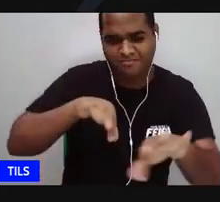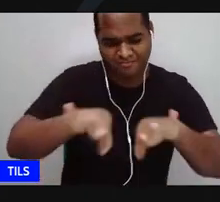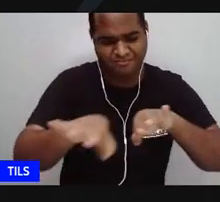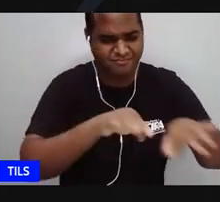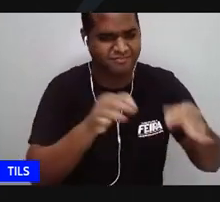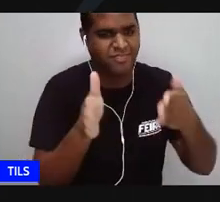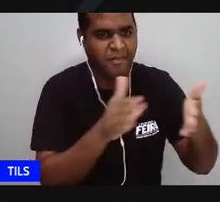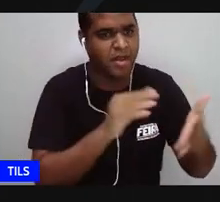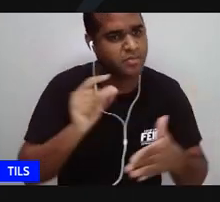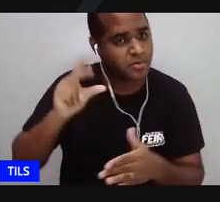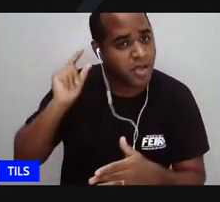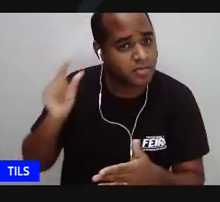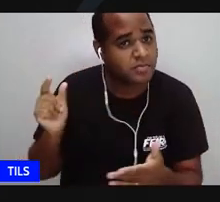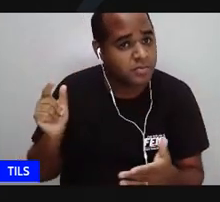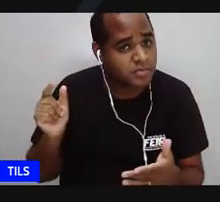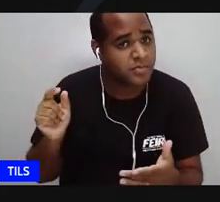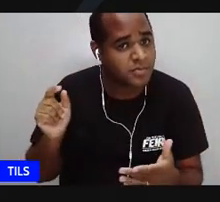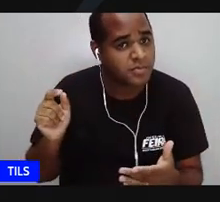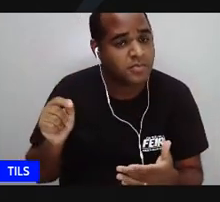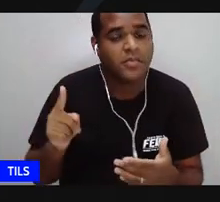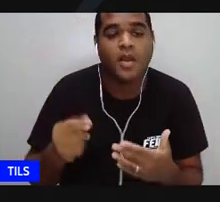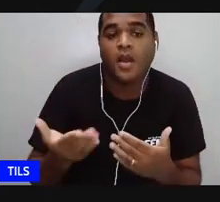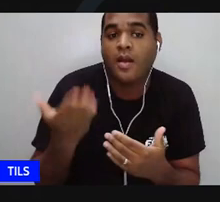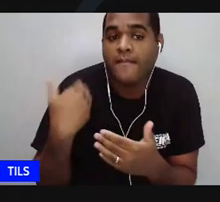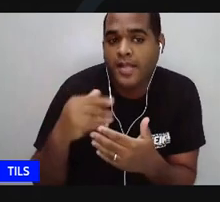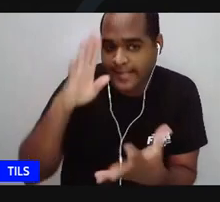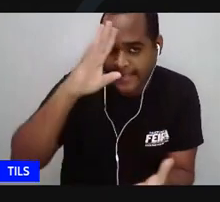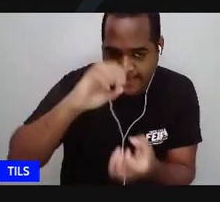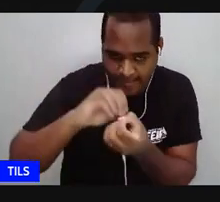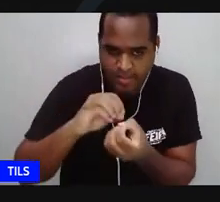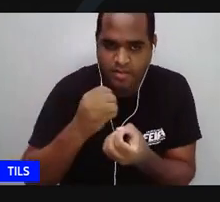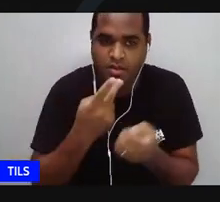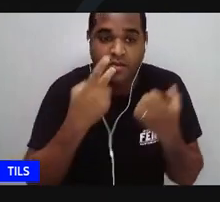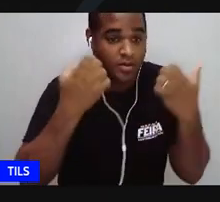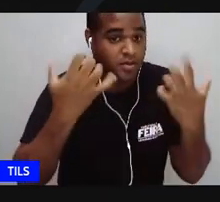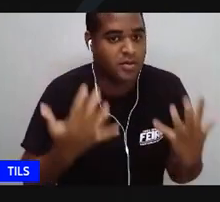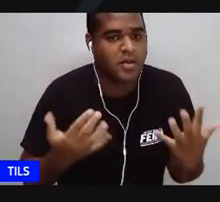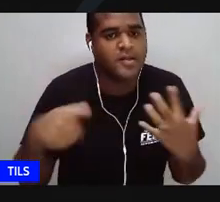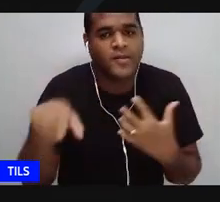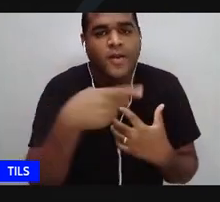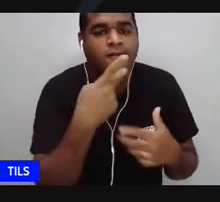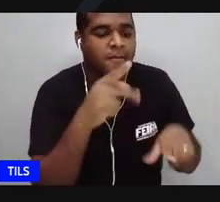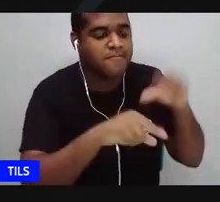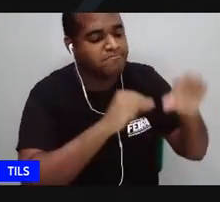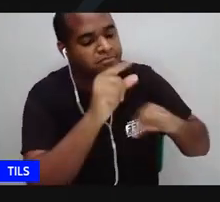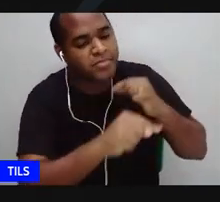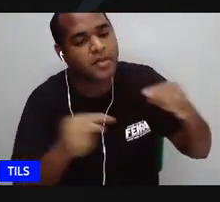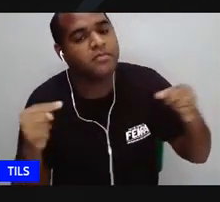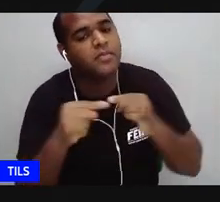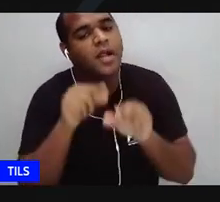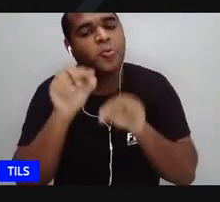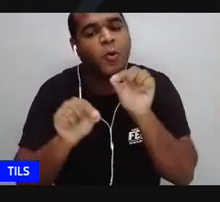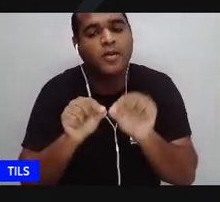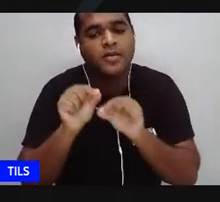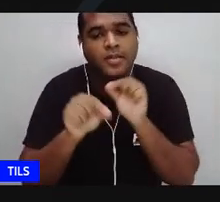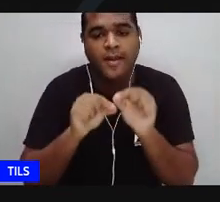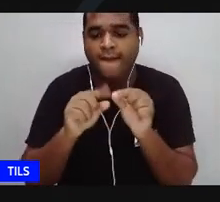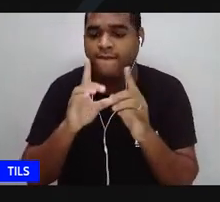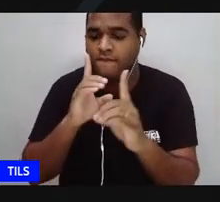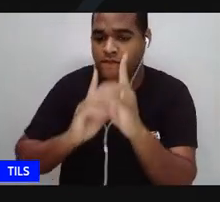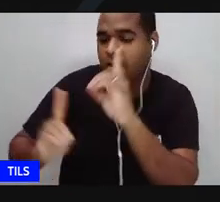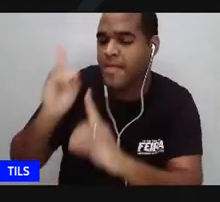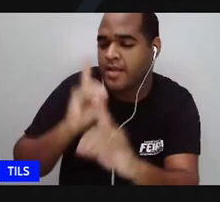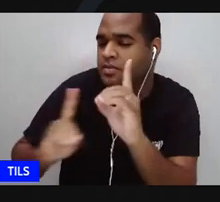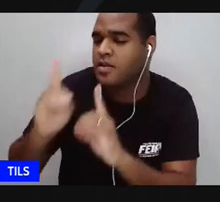já naquele período. Entendeu? Então, é interessante a gente destacar que é justamente essa dinâmica